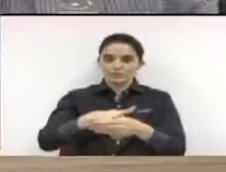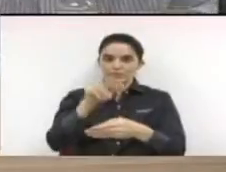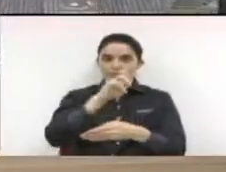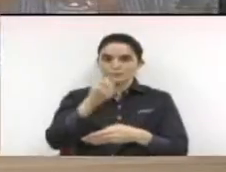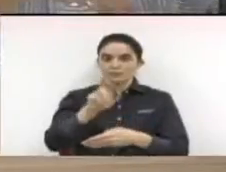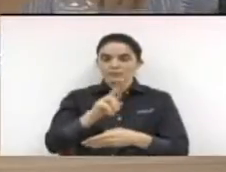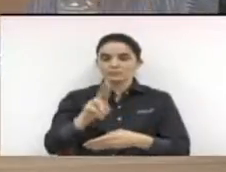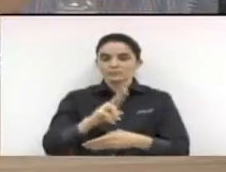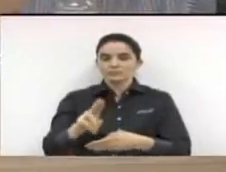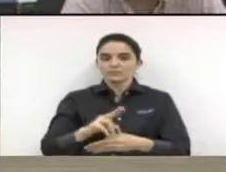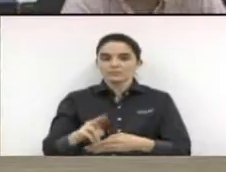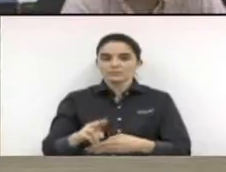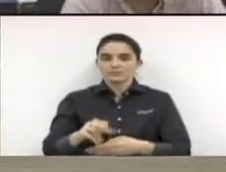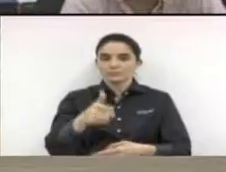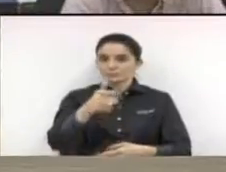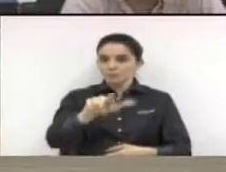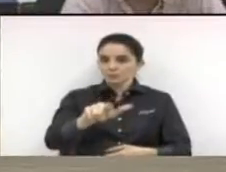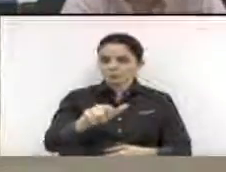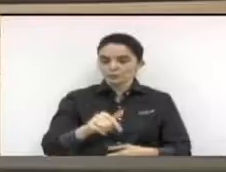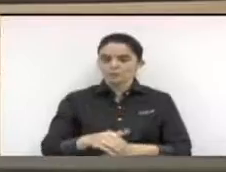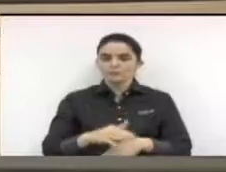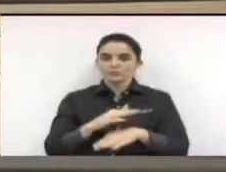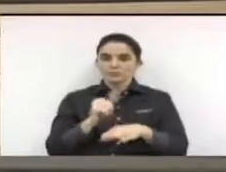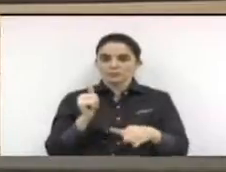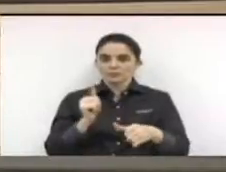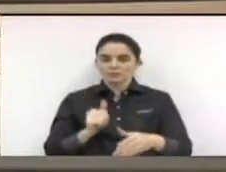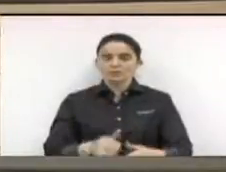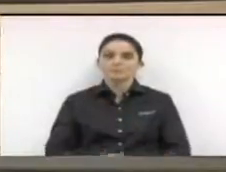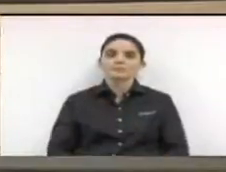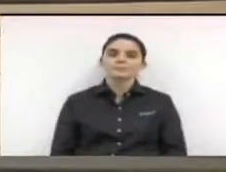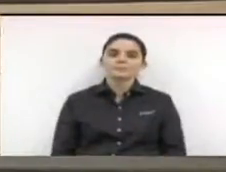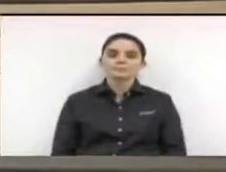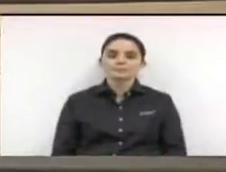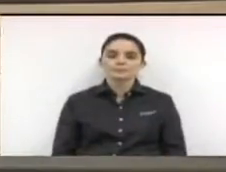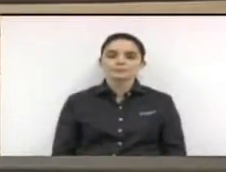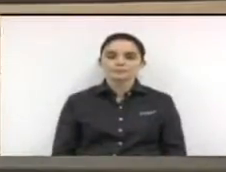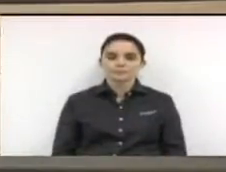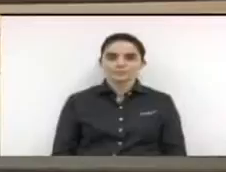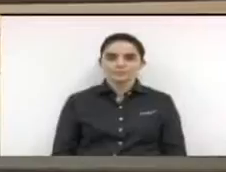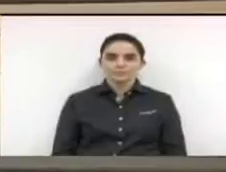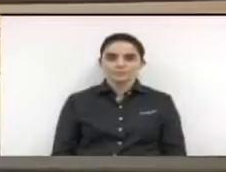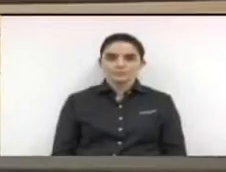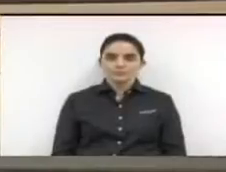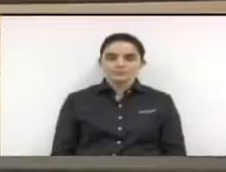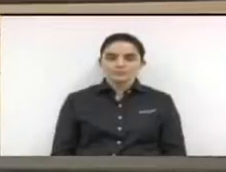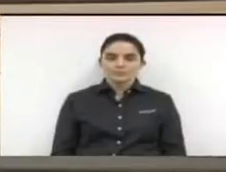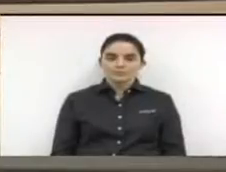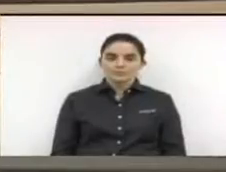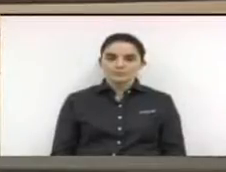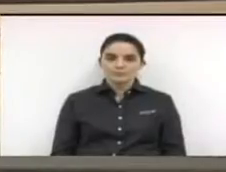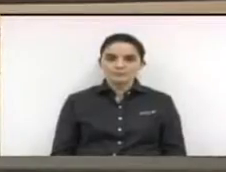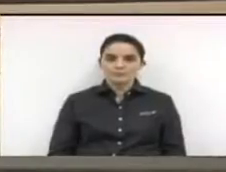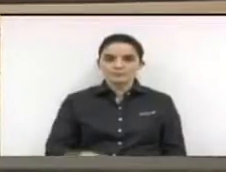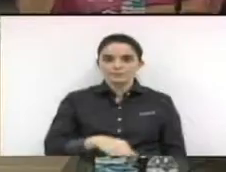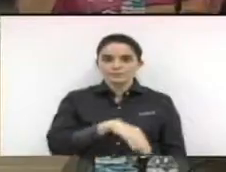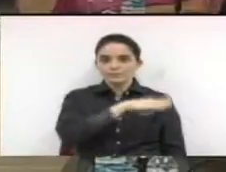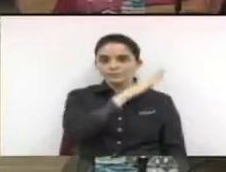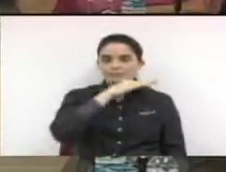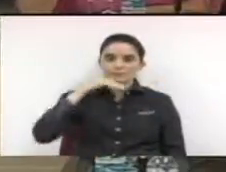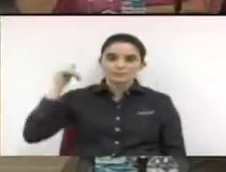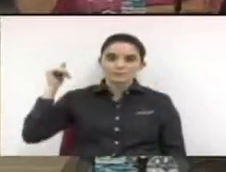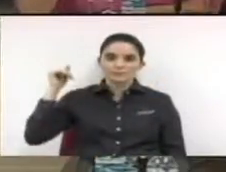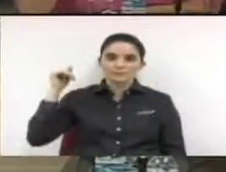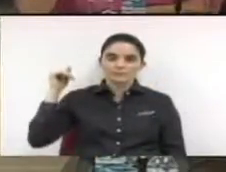é nominal. Novamente, ao secretário para chamada dos vereadores e votação. Vereador Aloysio